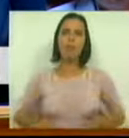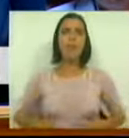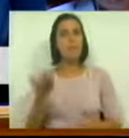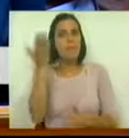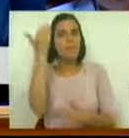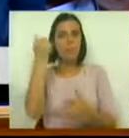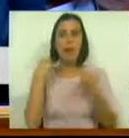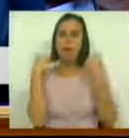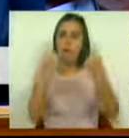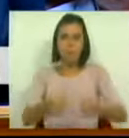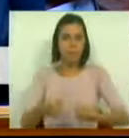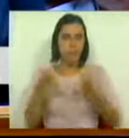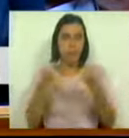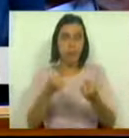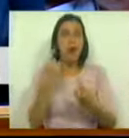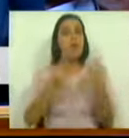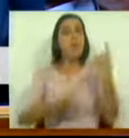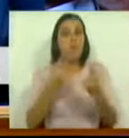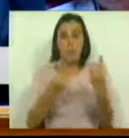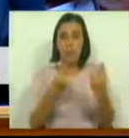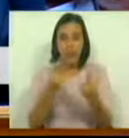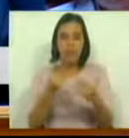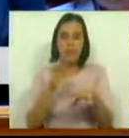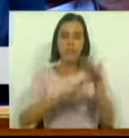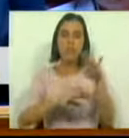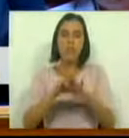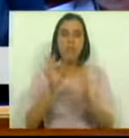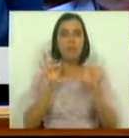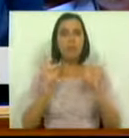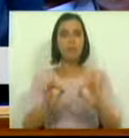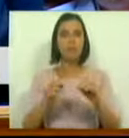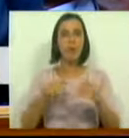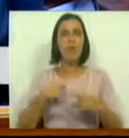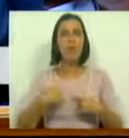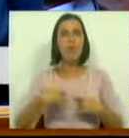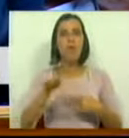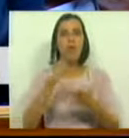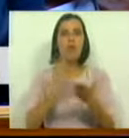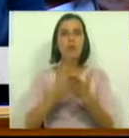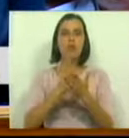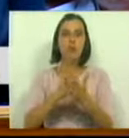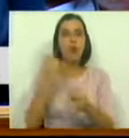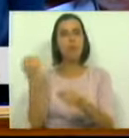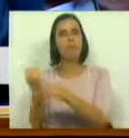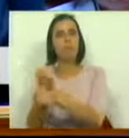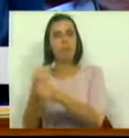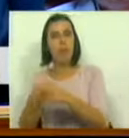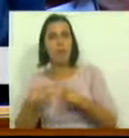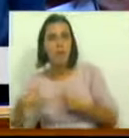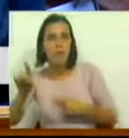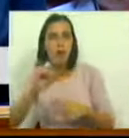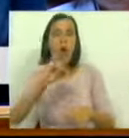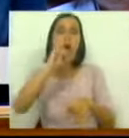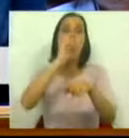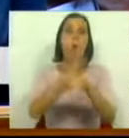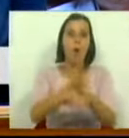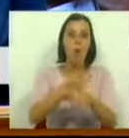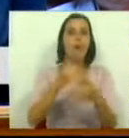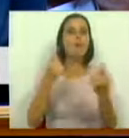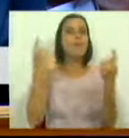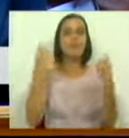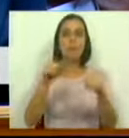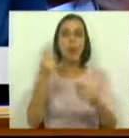não conseguem mesmo, por vezes, fazer um adequado percurso escolar e laboral e outras são